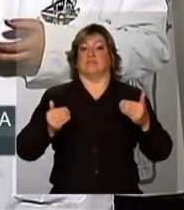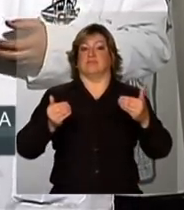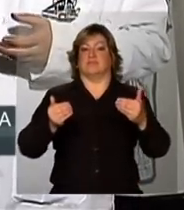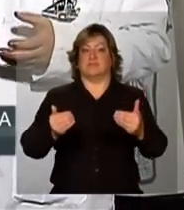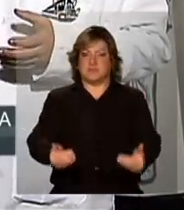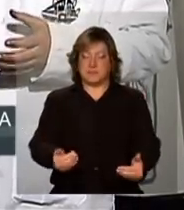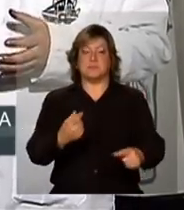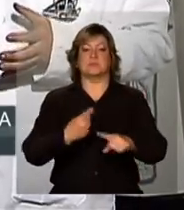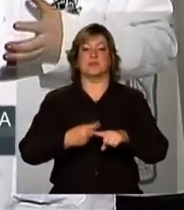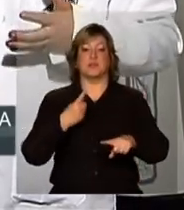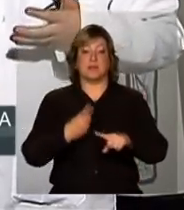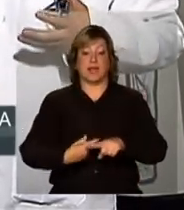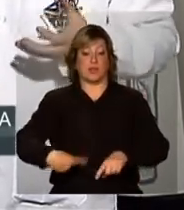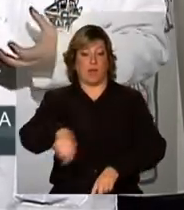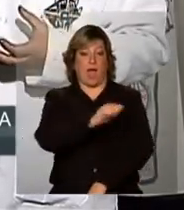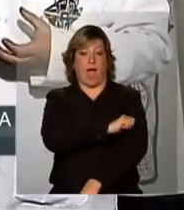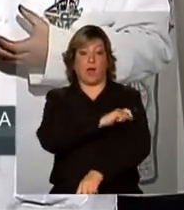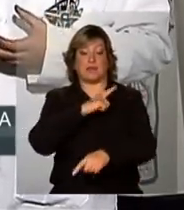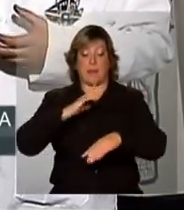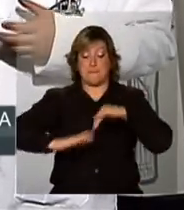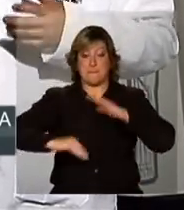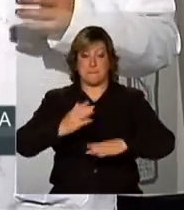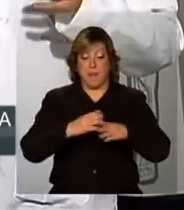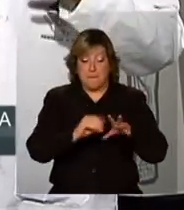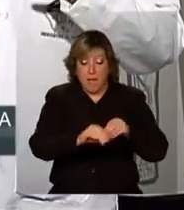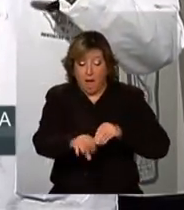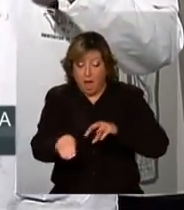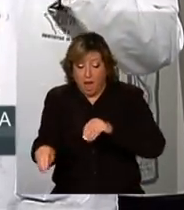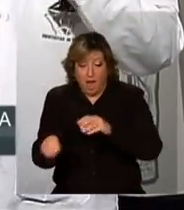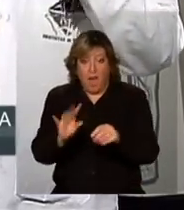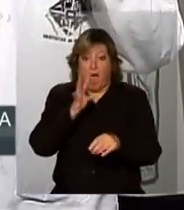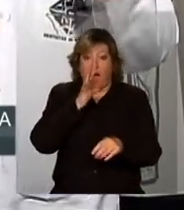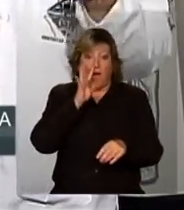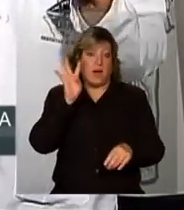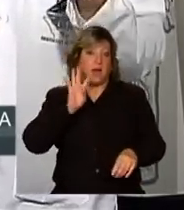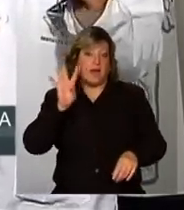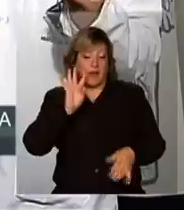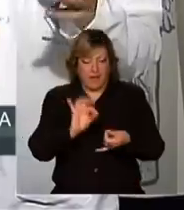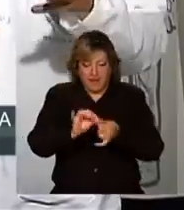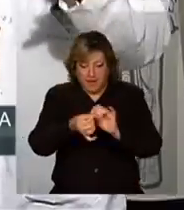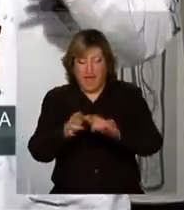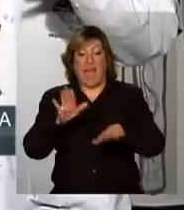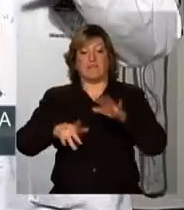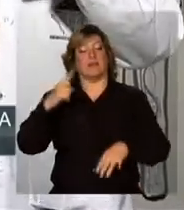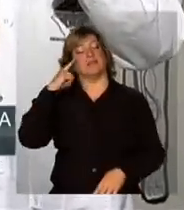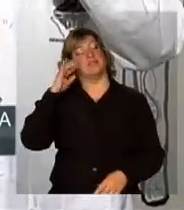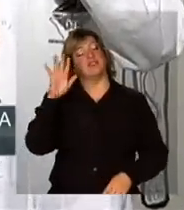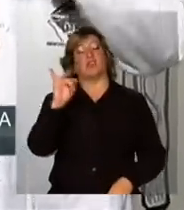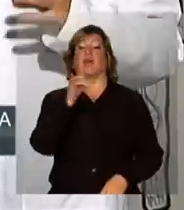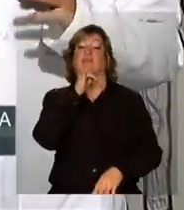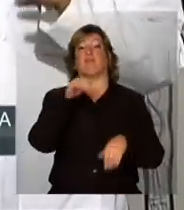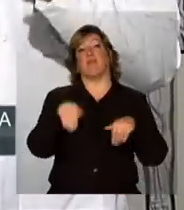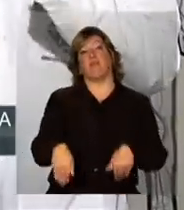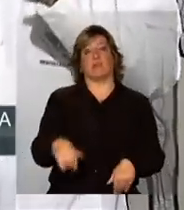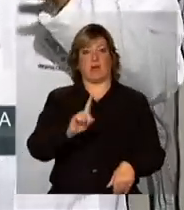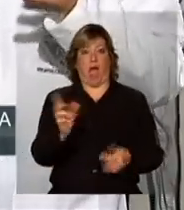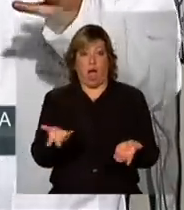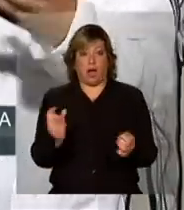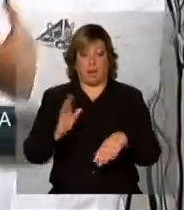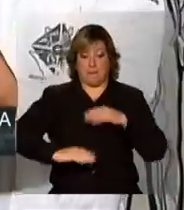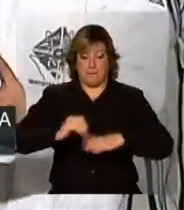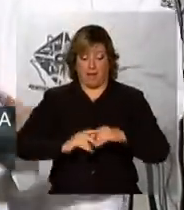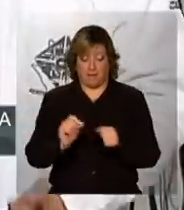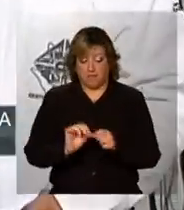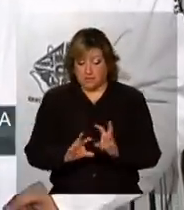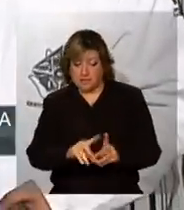bastante pelo fato de que eles estão mexendo naquilo, coisa que às vezes fica só na imaginação, agora eles têm a possibilidade de